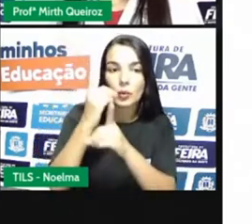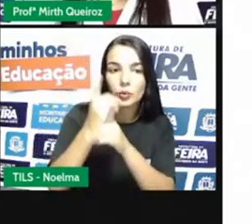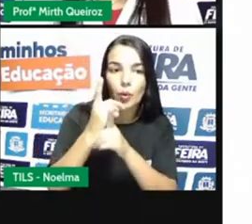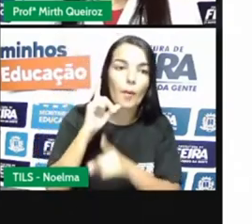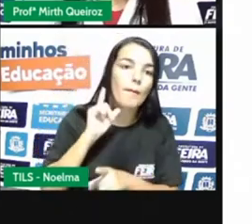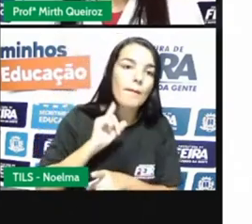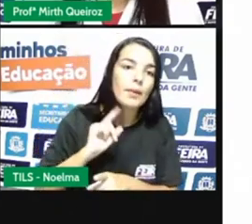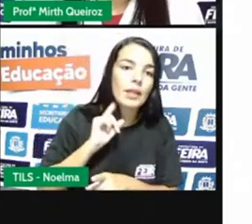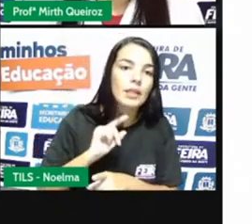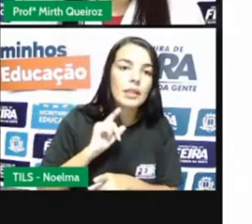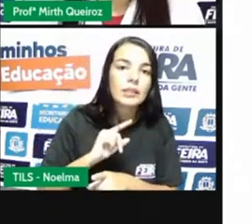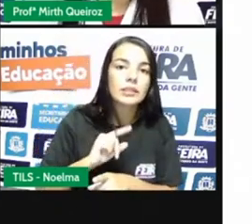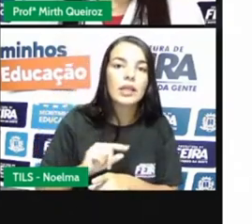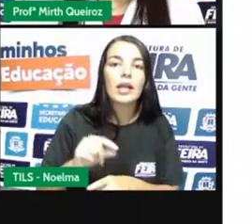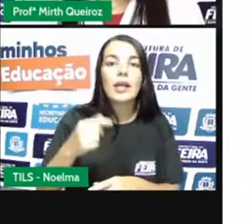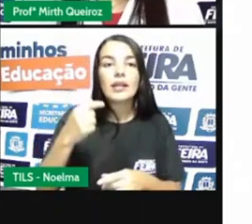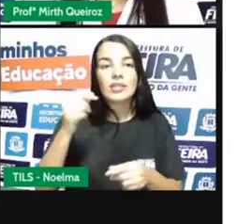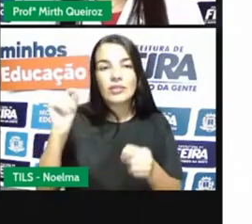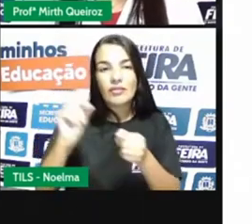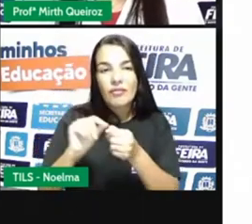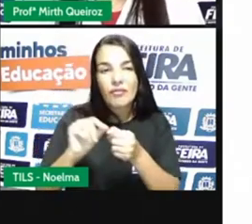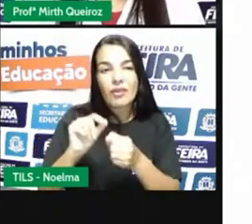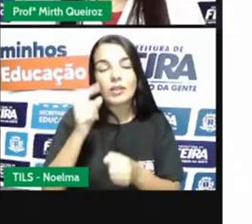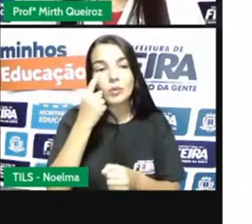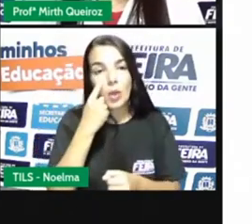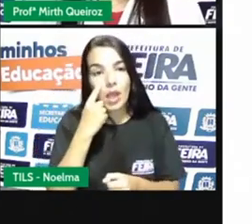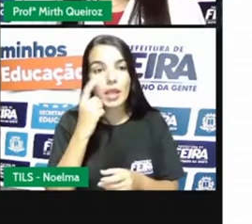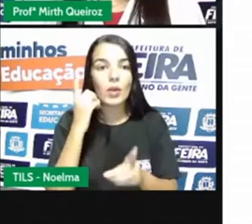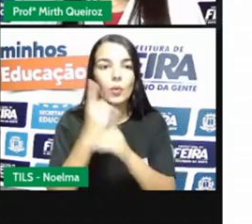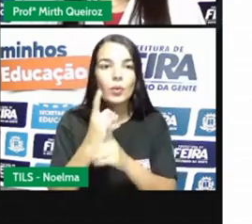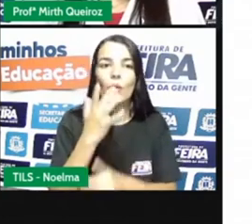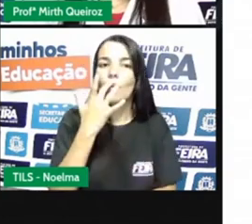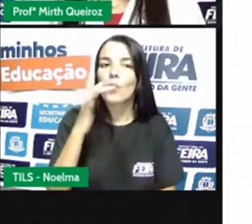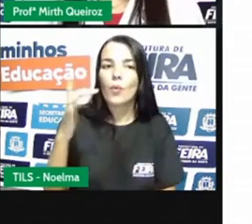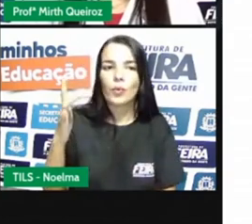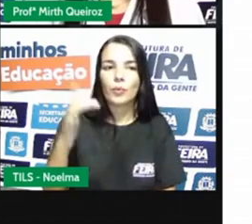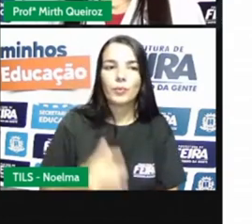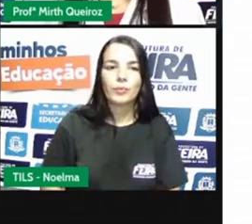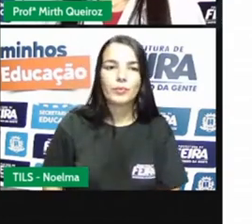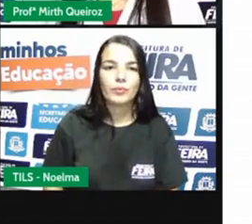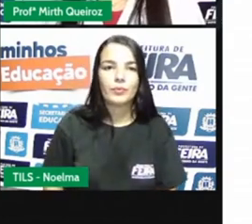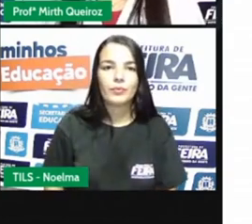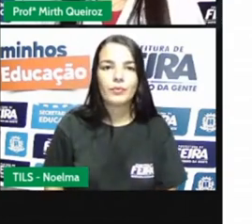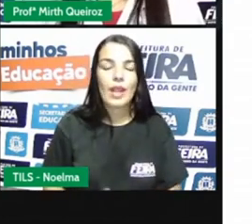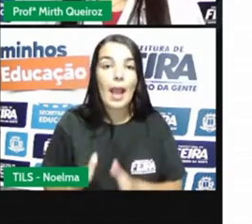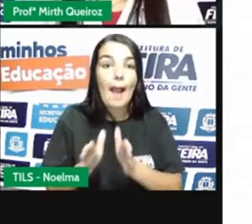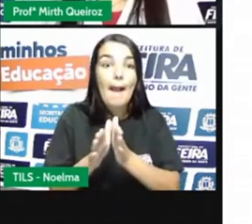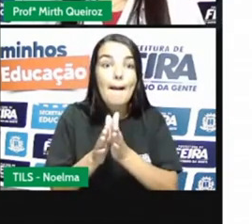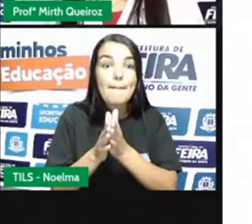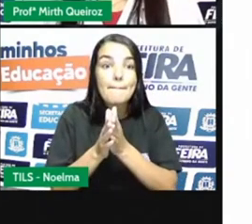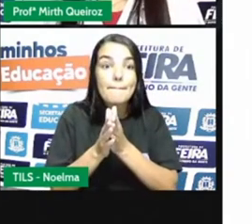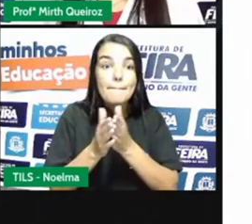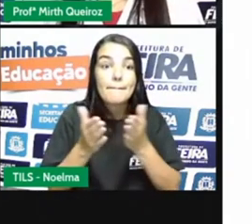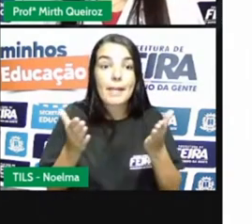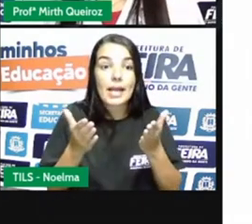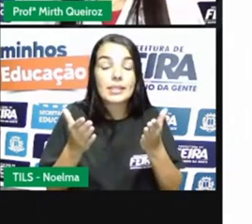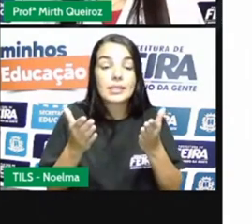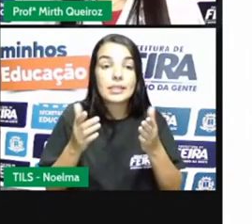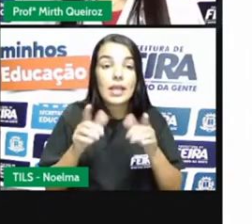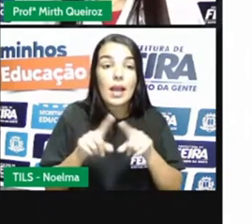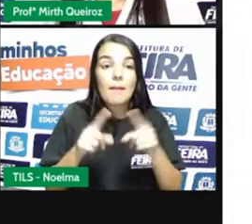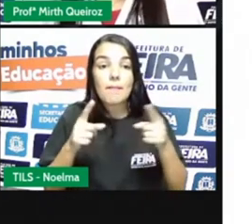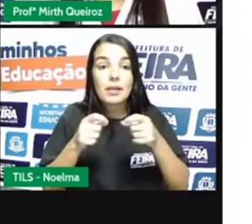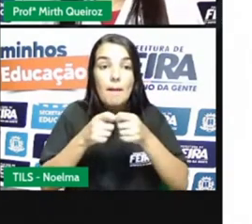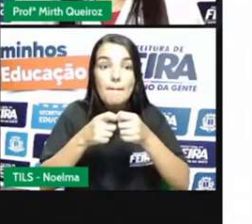surgissem inúmeras revoltas, né? E a gente vai estudar algumas delas. A maior parte do ouro brasileiro